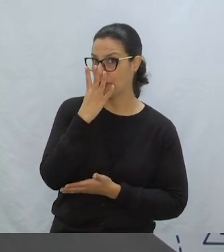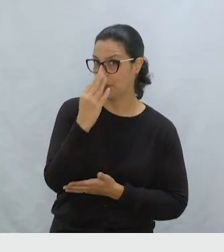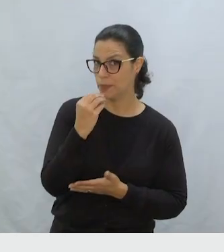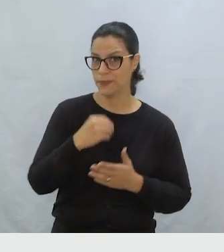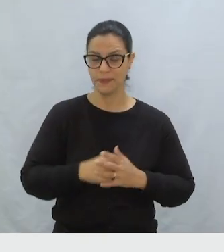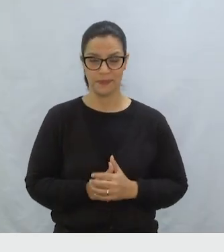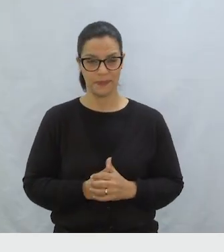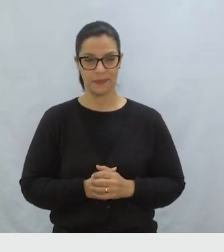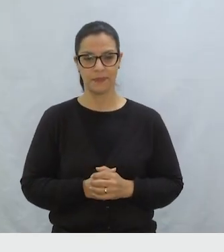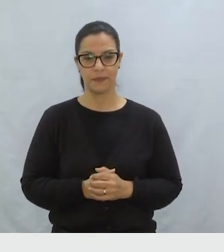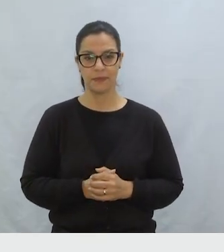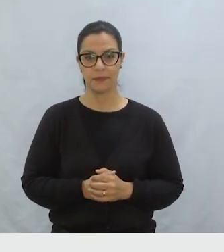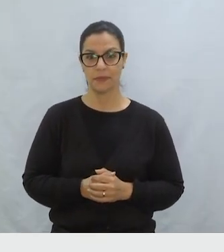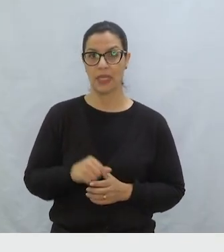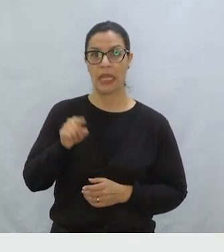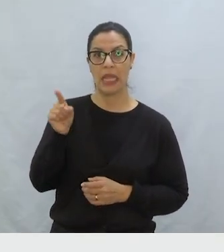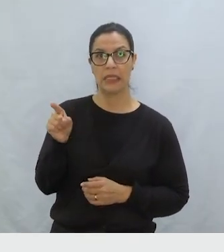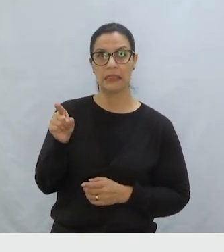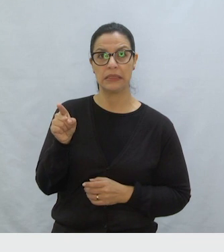Este é o lobo